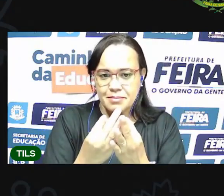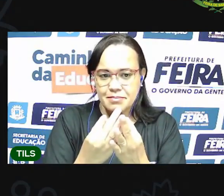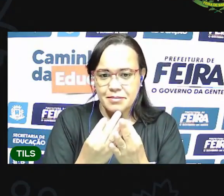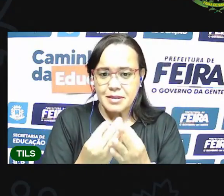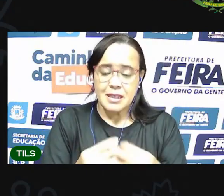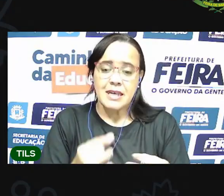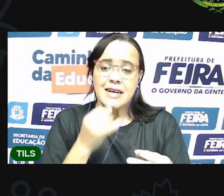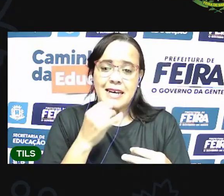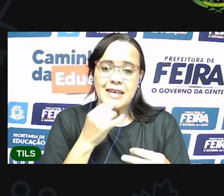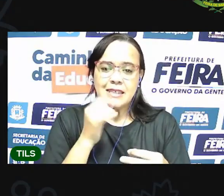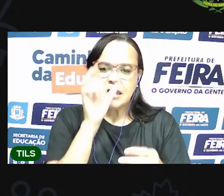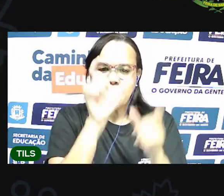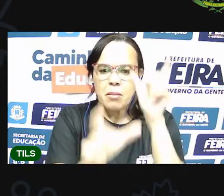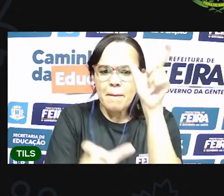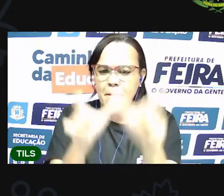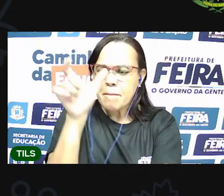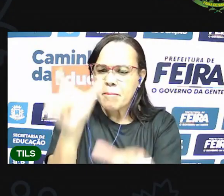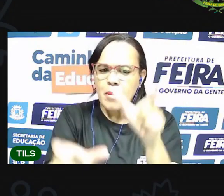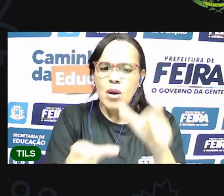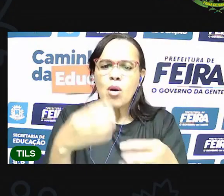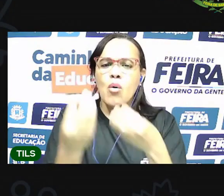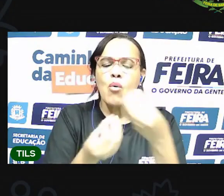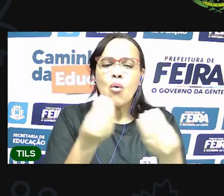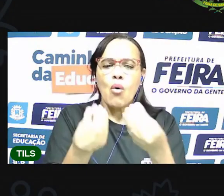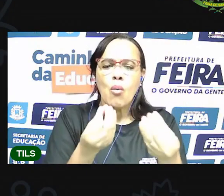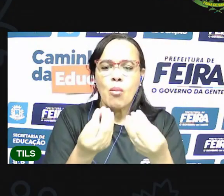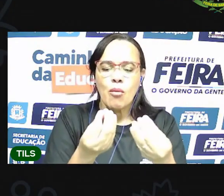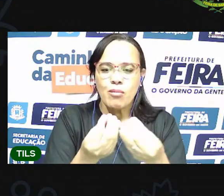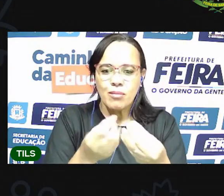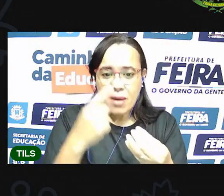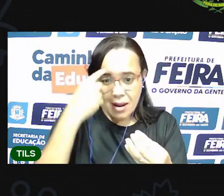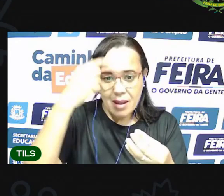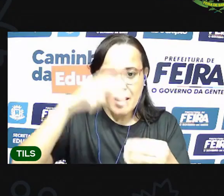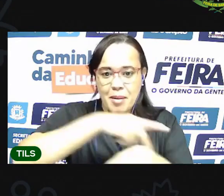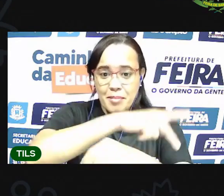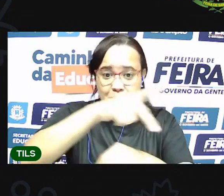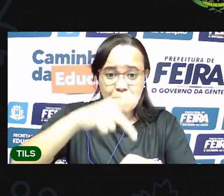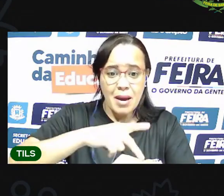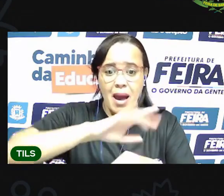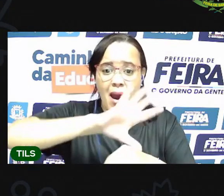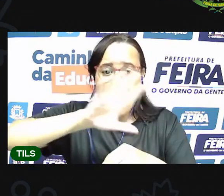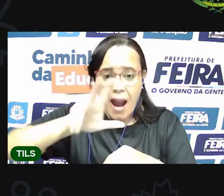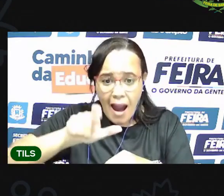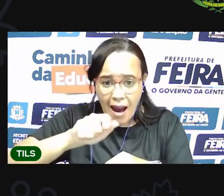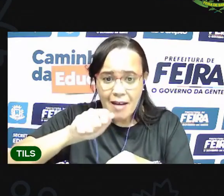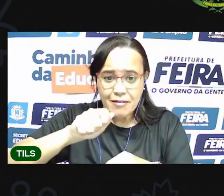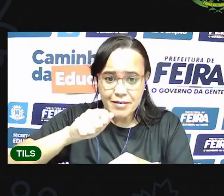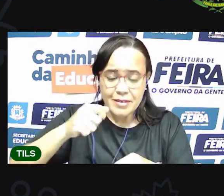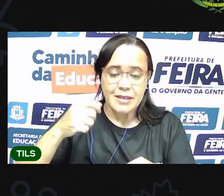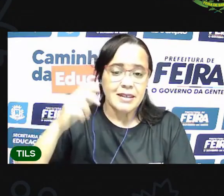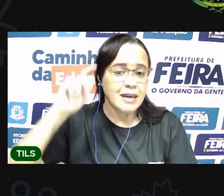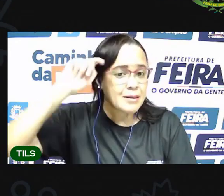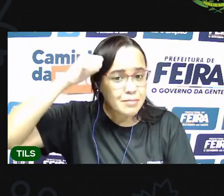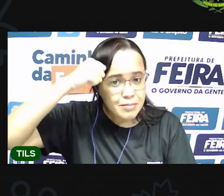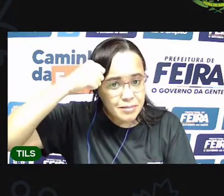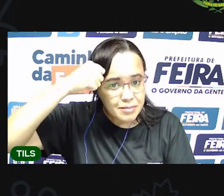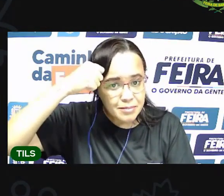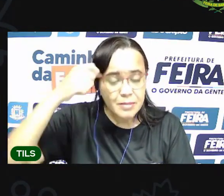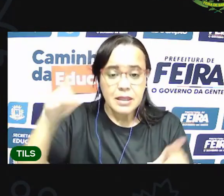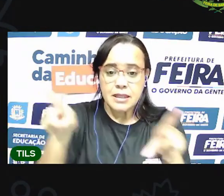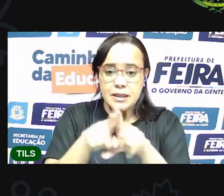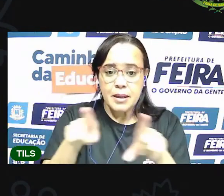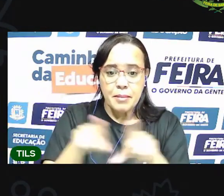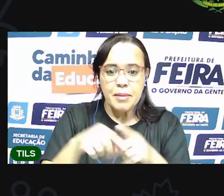nos descendentes de africanos, dos europeus e dos indígenas. Também aprendemos